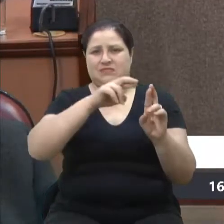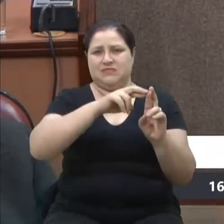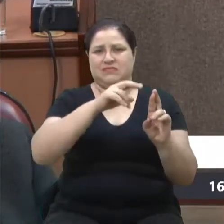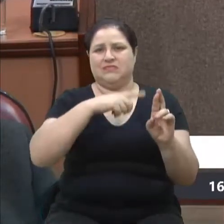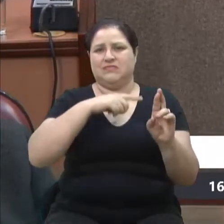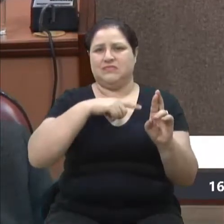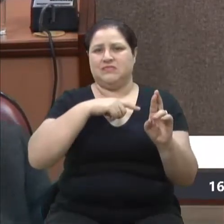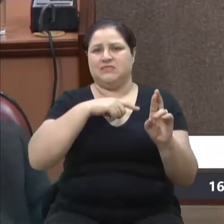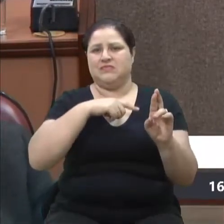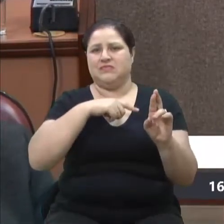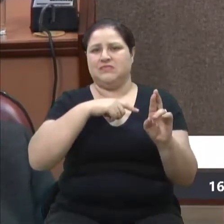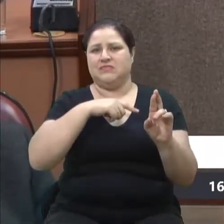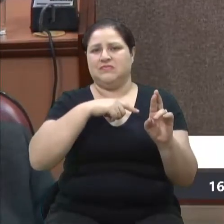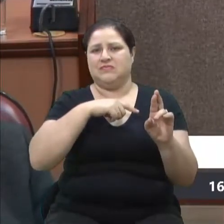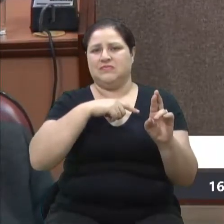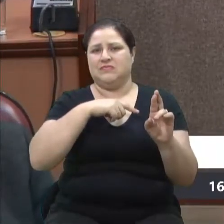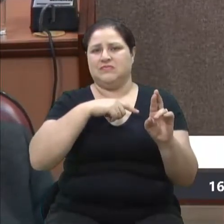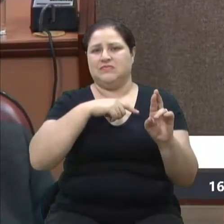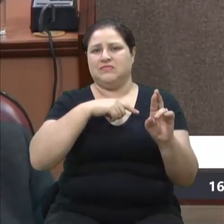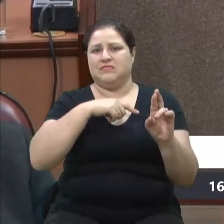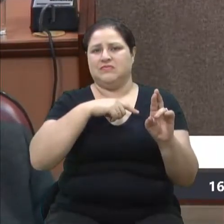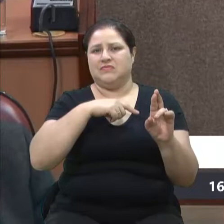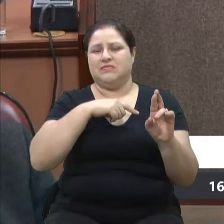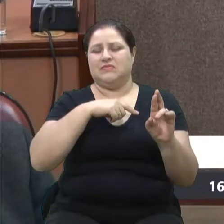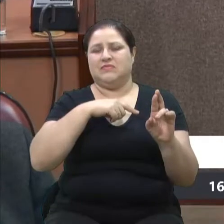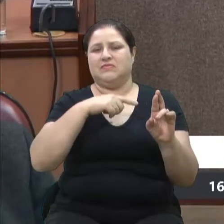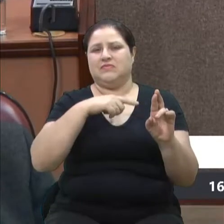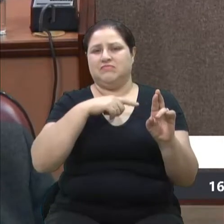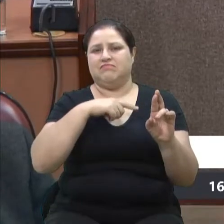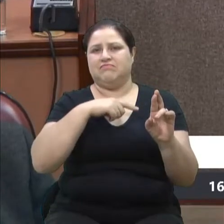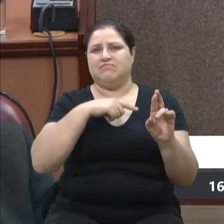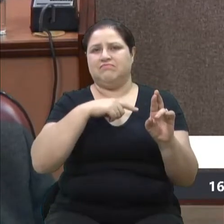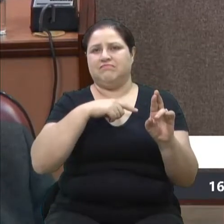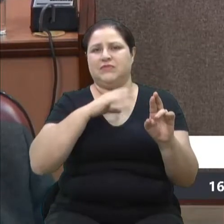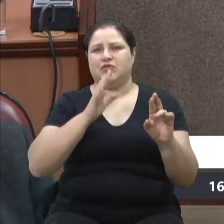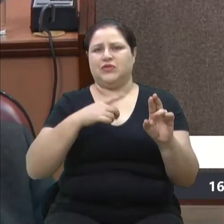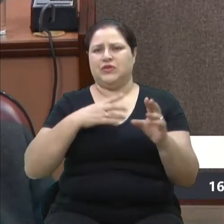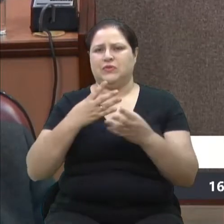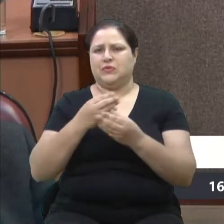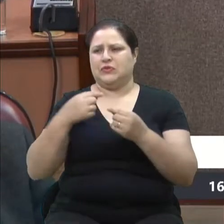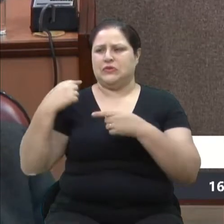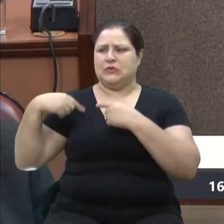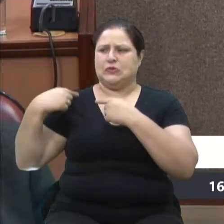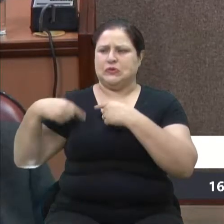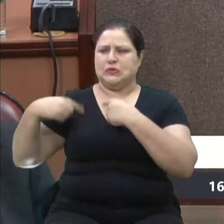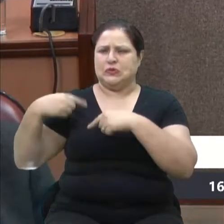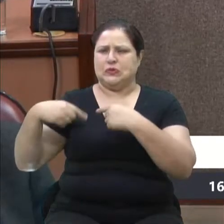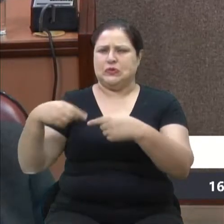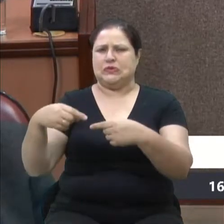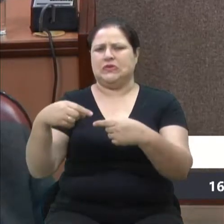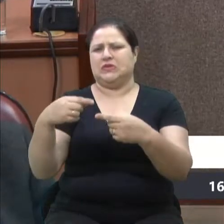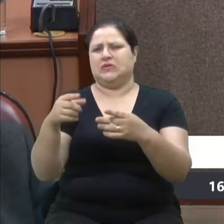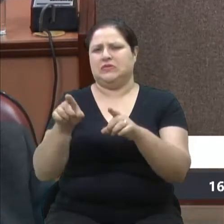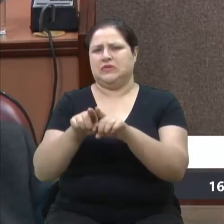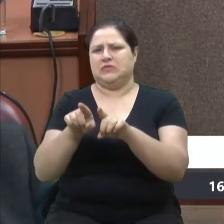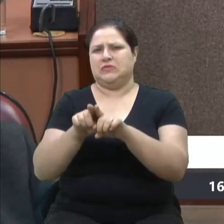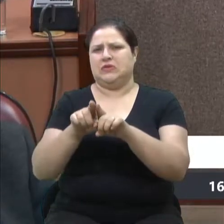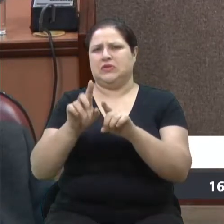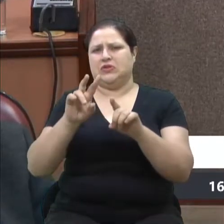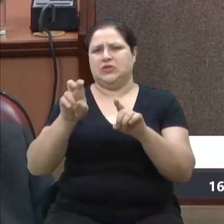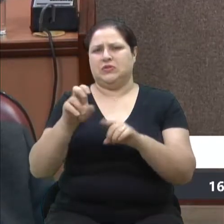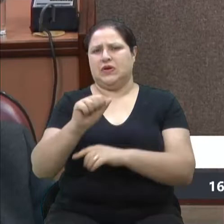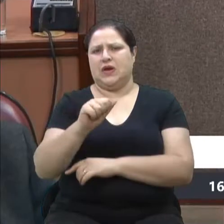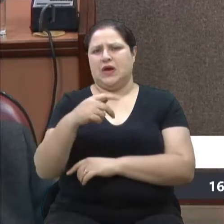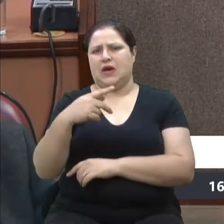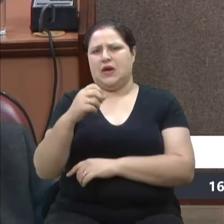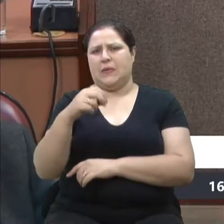apontamento e toda essa nossa discussão, toda essa disputa por tanto tempo e esses debates, inclusive por causa de um apontamento do Ministério